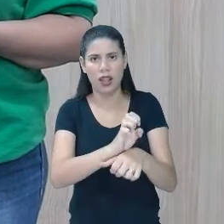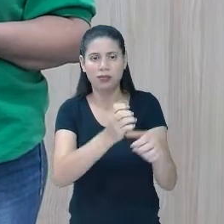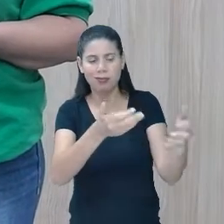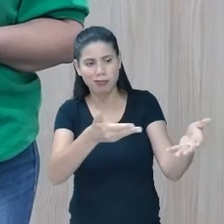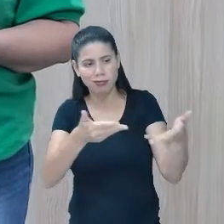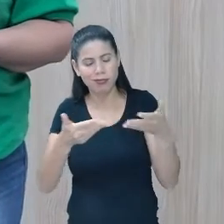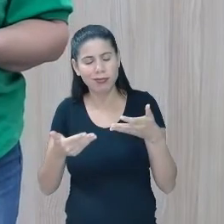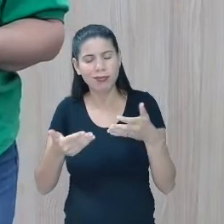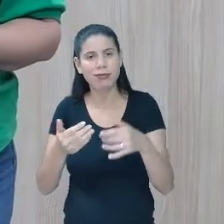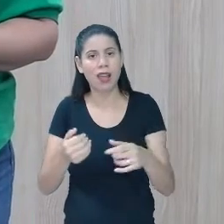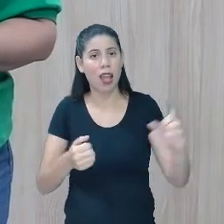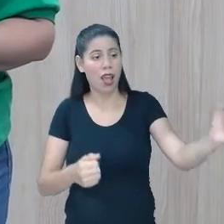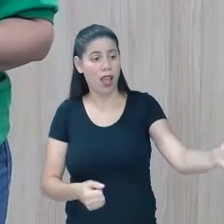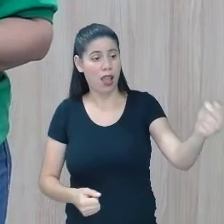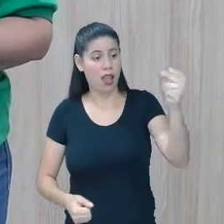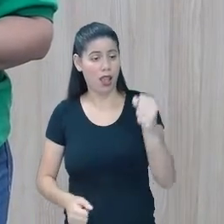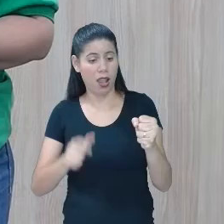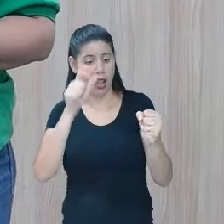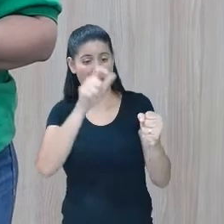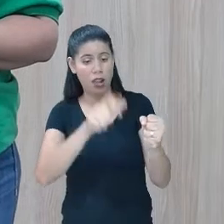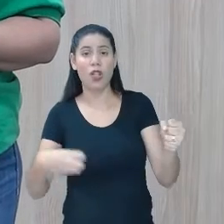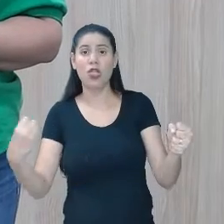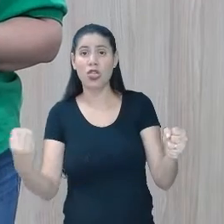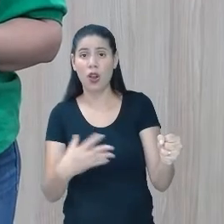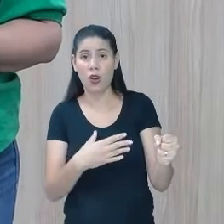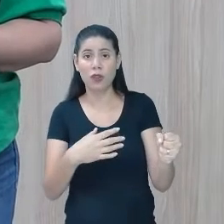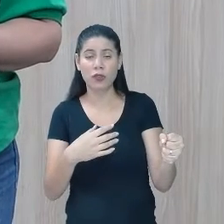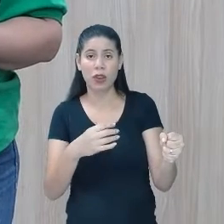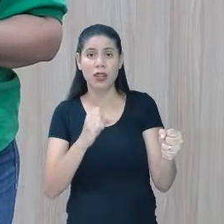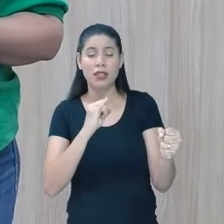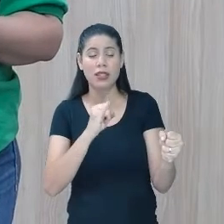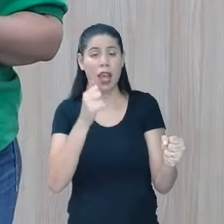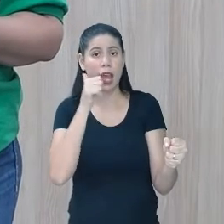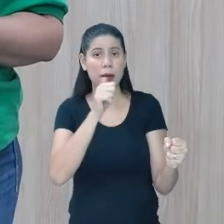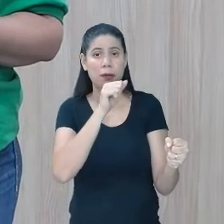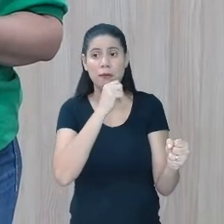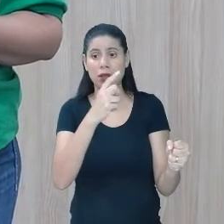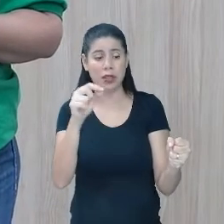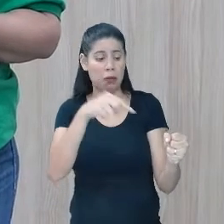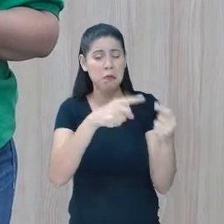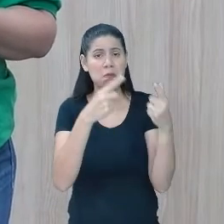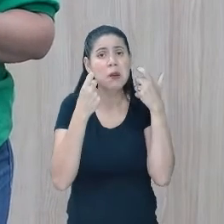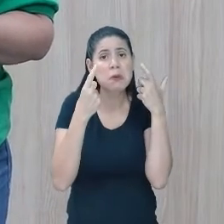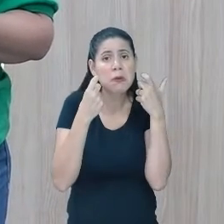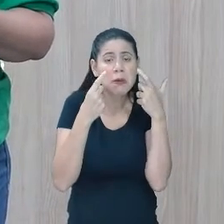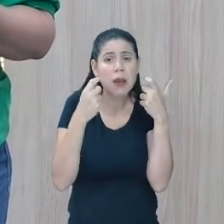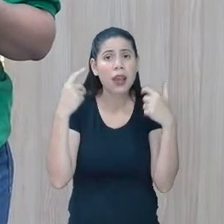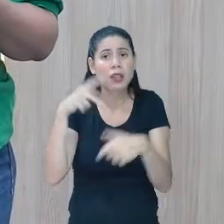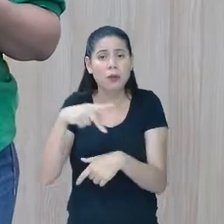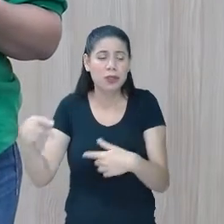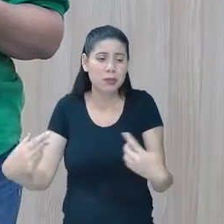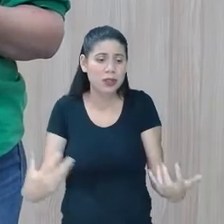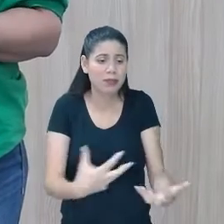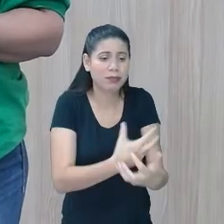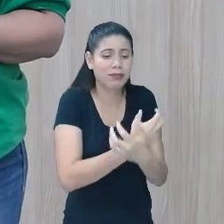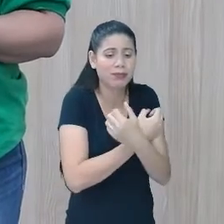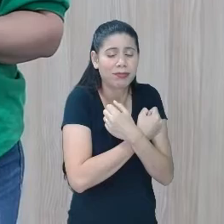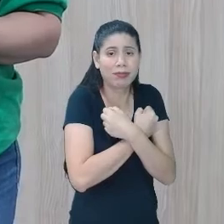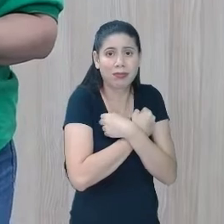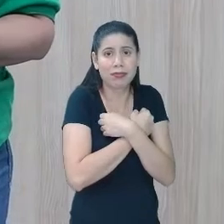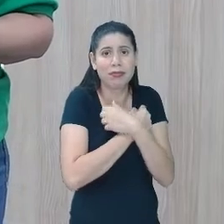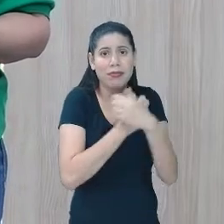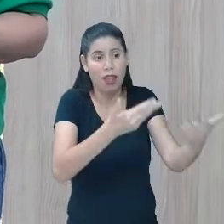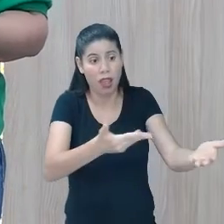está no seu primeiro dia de aula e ainda chora quando sua mãe vai embora. O estudante, o professor, vai acolher aquele